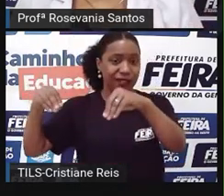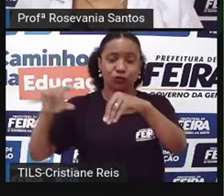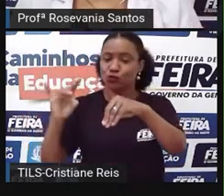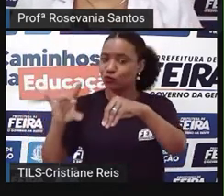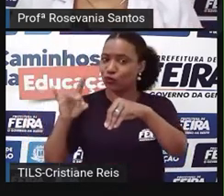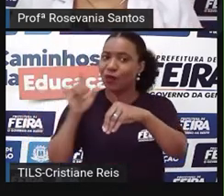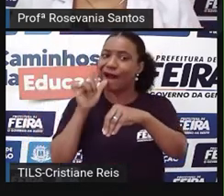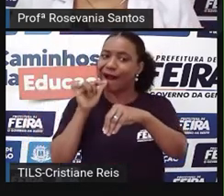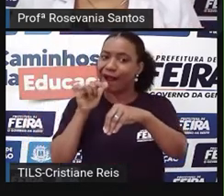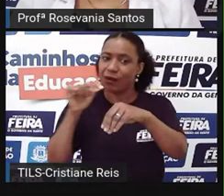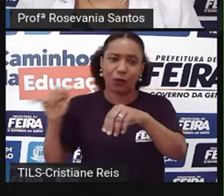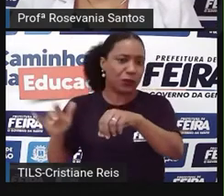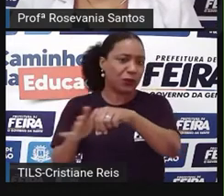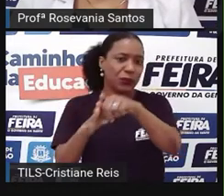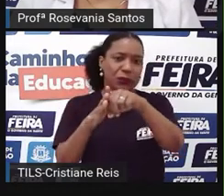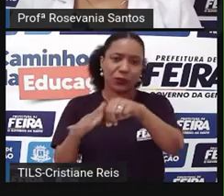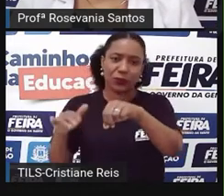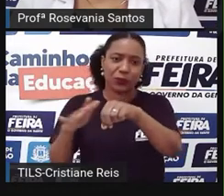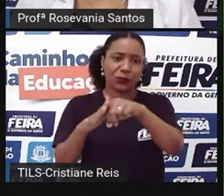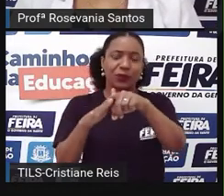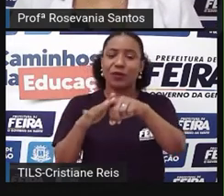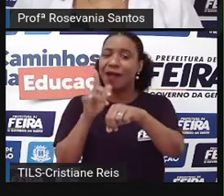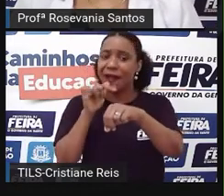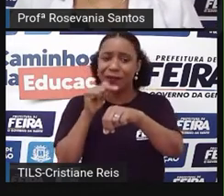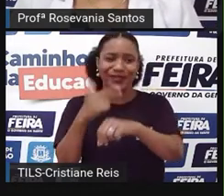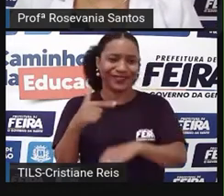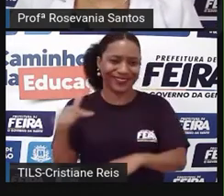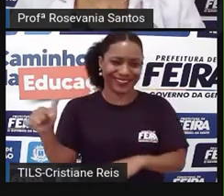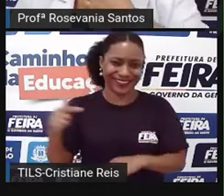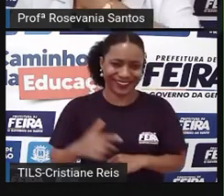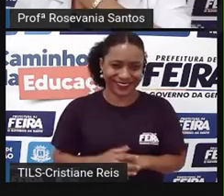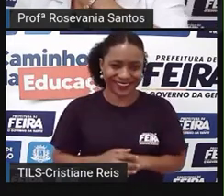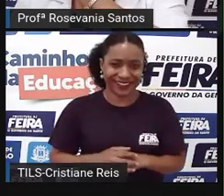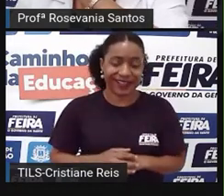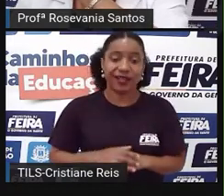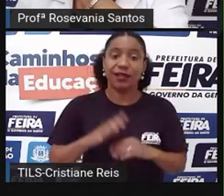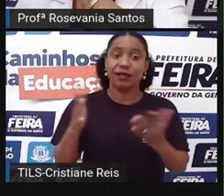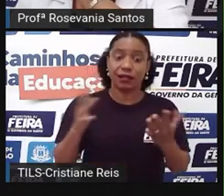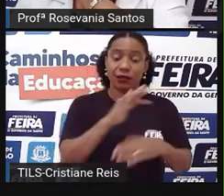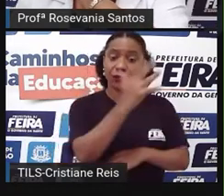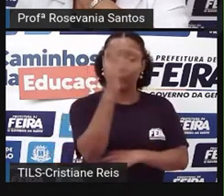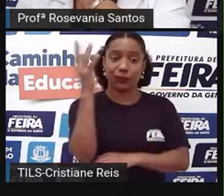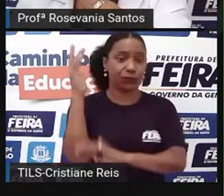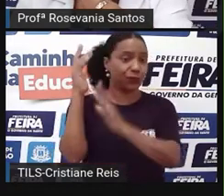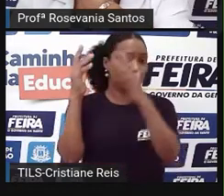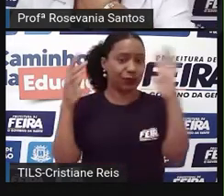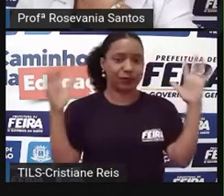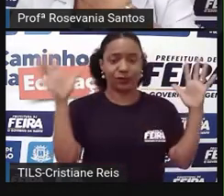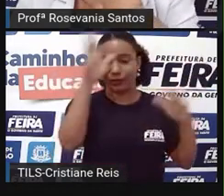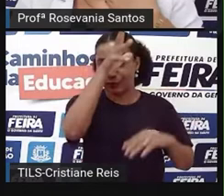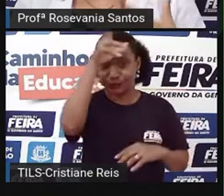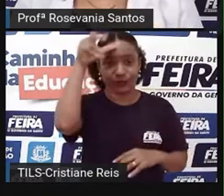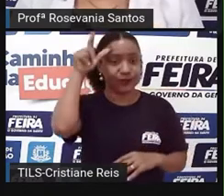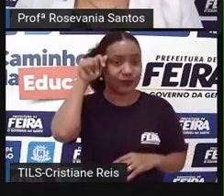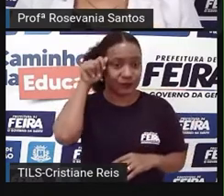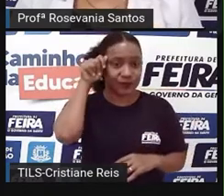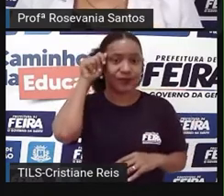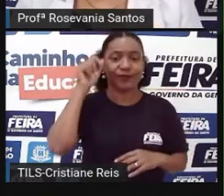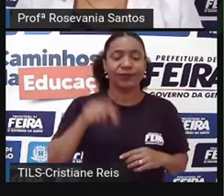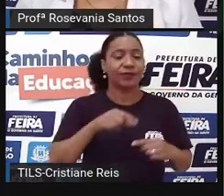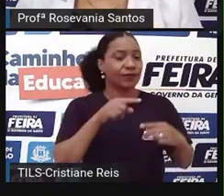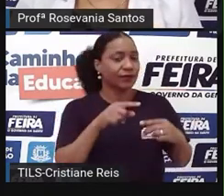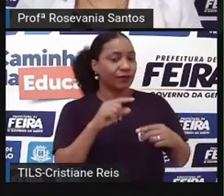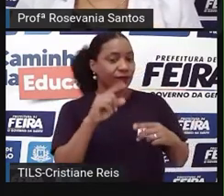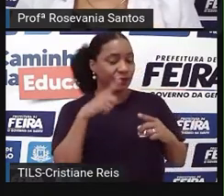alagamento nesse espaço aqui. Então, a floresta amazônica, ela tem, né, a nível de perfil, tem as